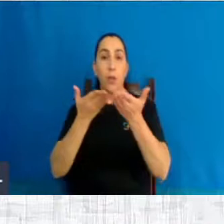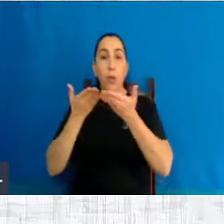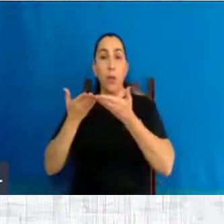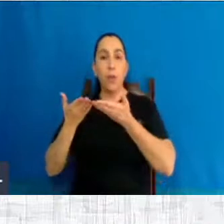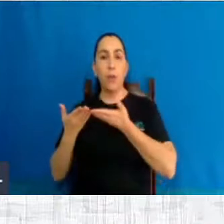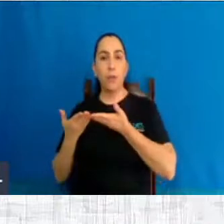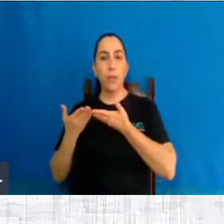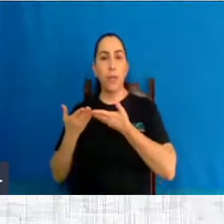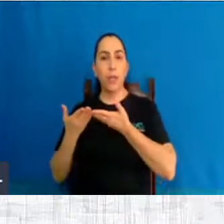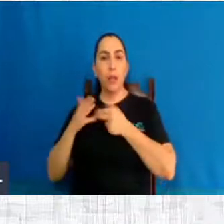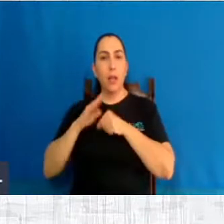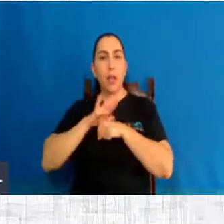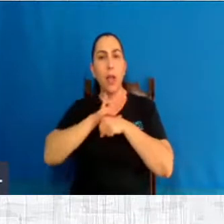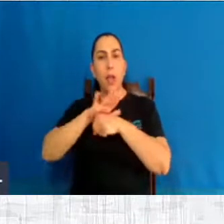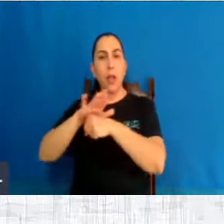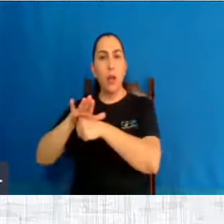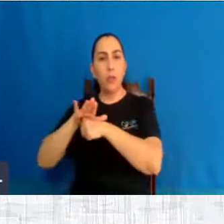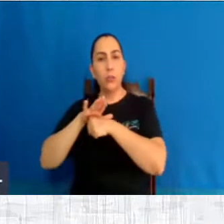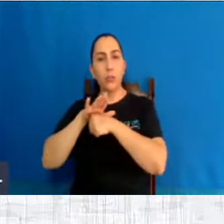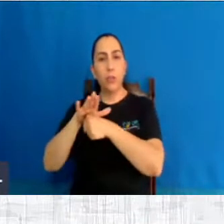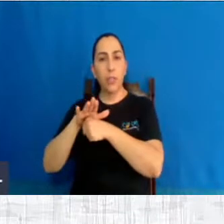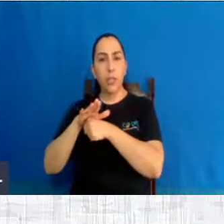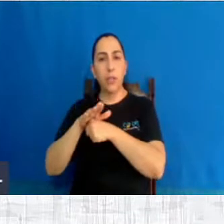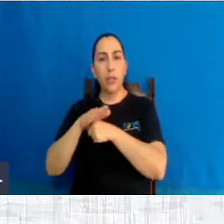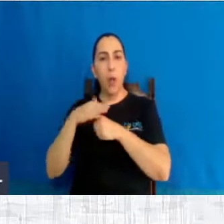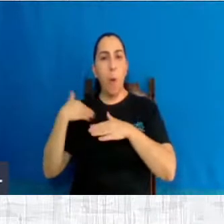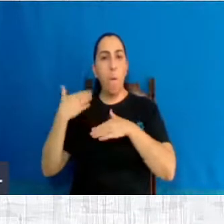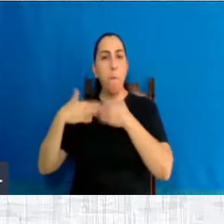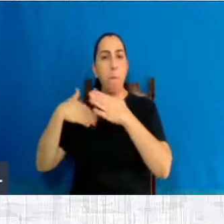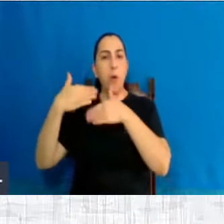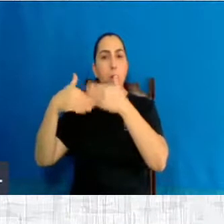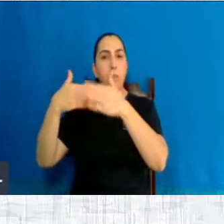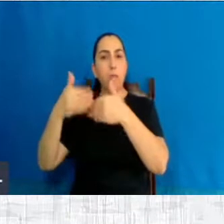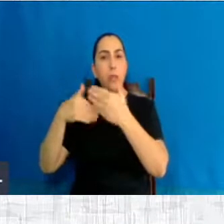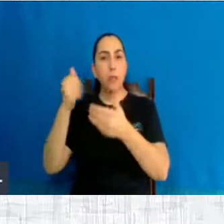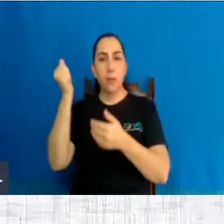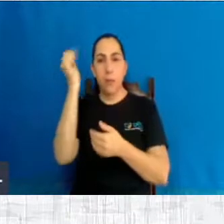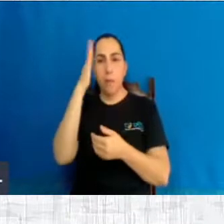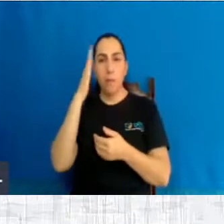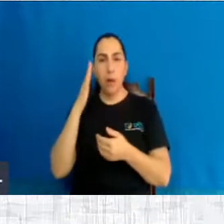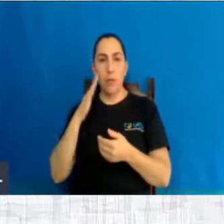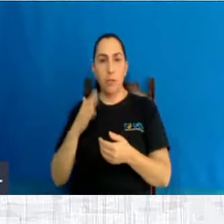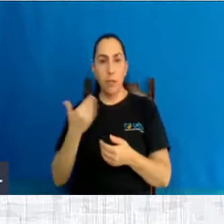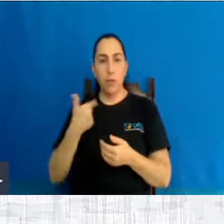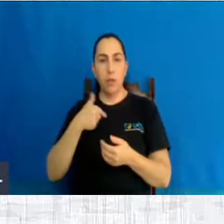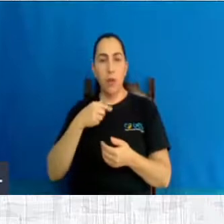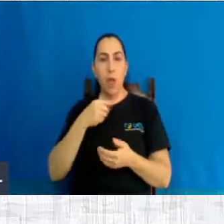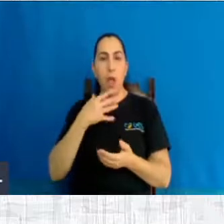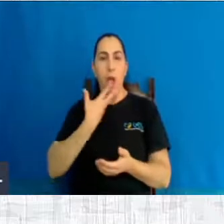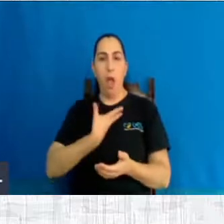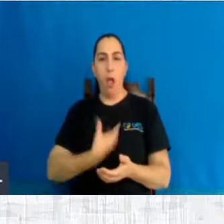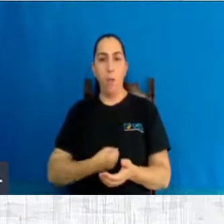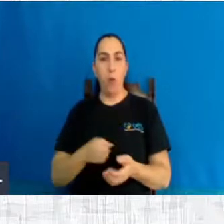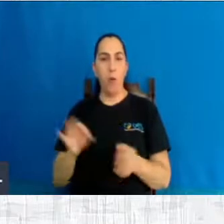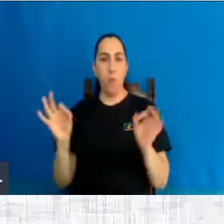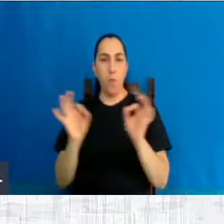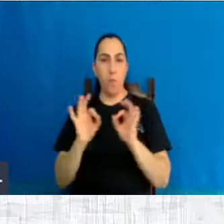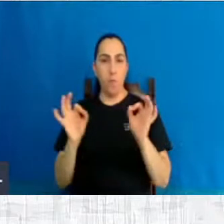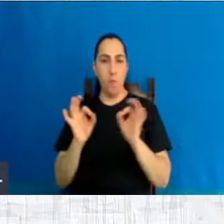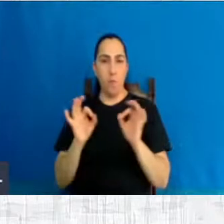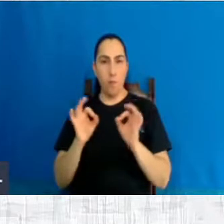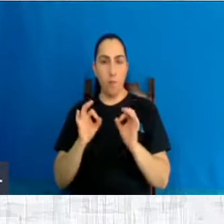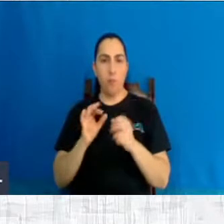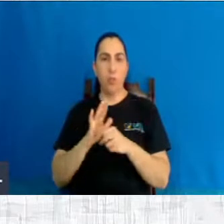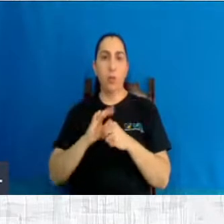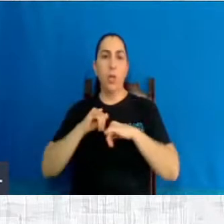auxiliarem o movimento da cidadania pela vida Brasil Sem Aborto, tem a instituição chamada Adira, ajude financeiramente também,